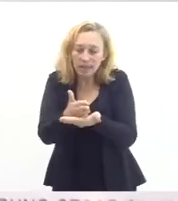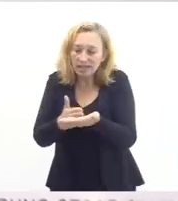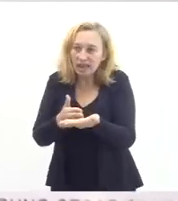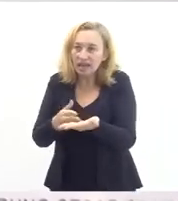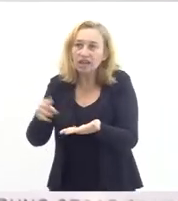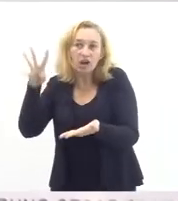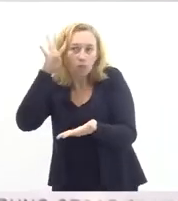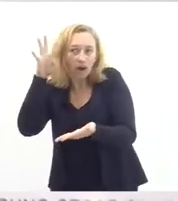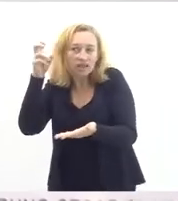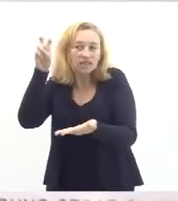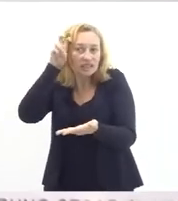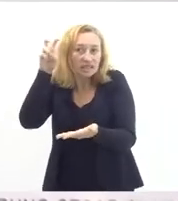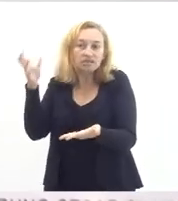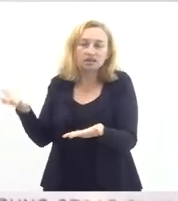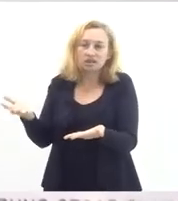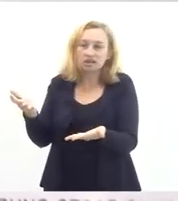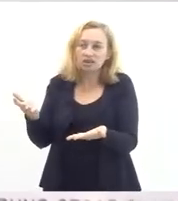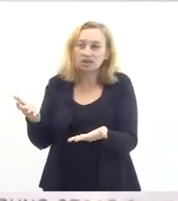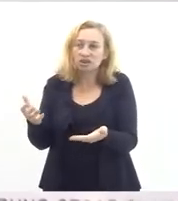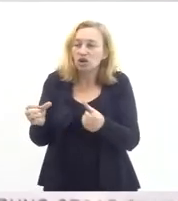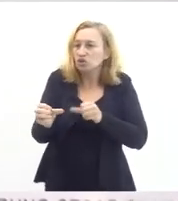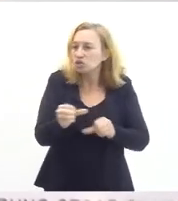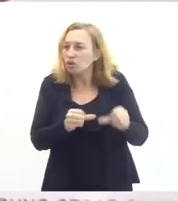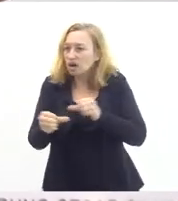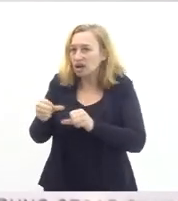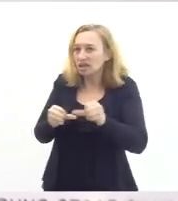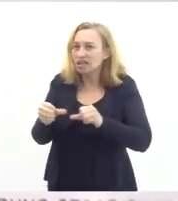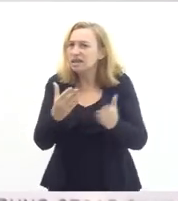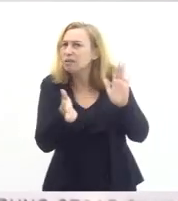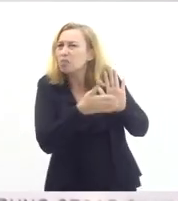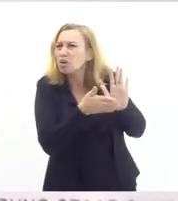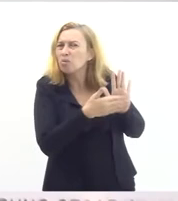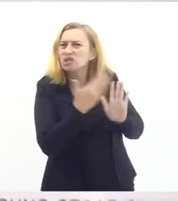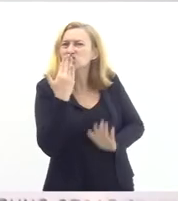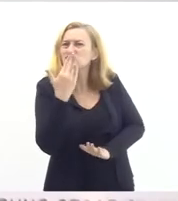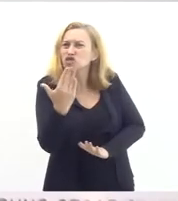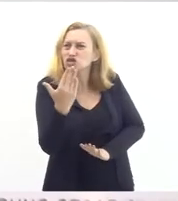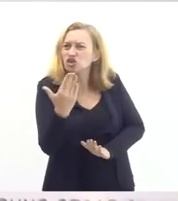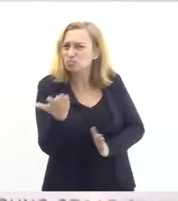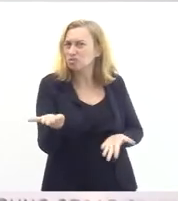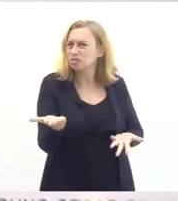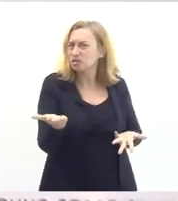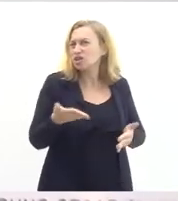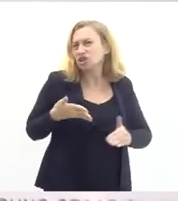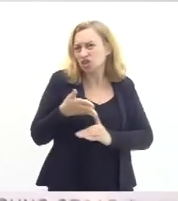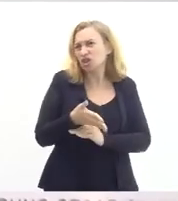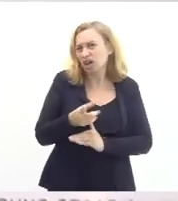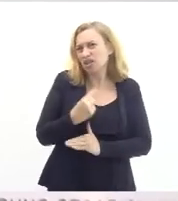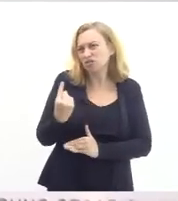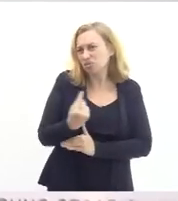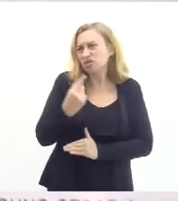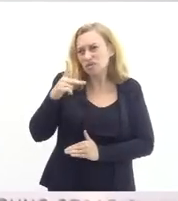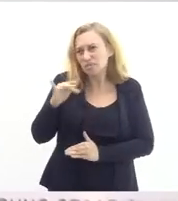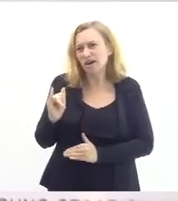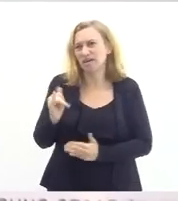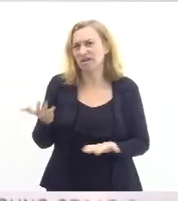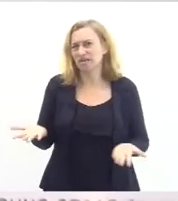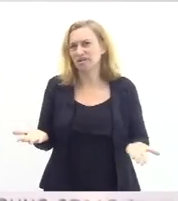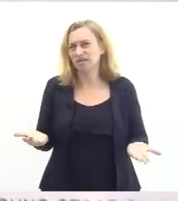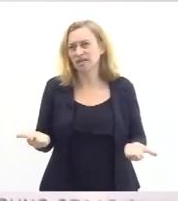na quarta e na quinta esse tipo de proposta é o tipo de proposta que tem chegado a nossa